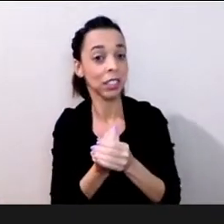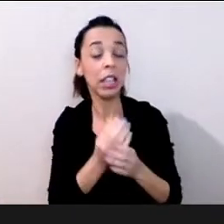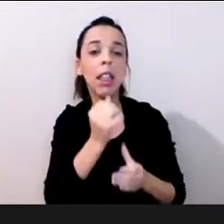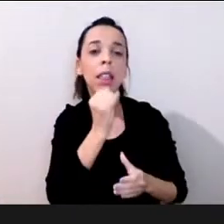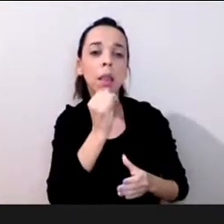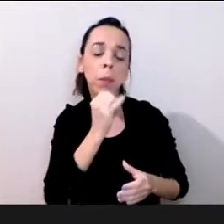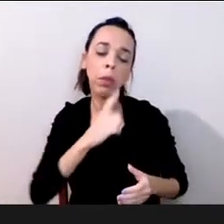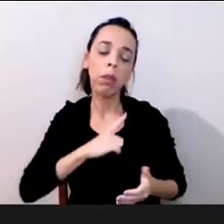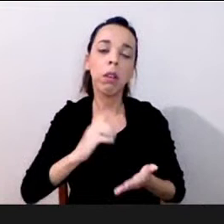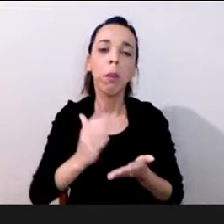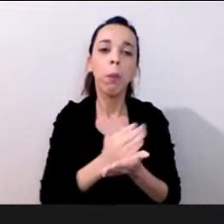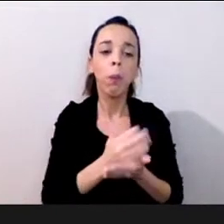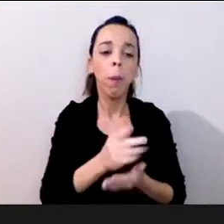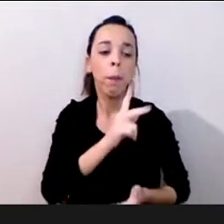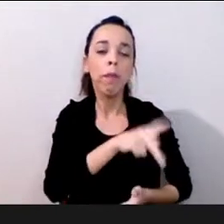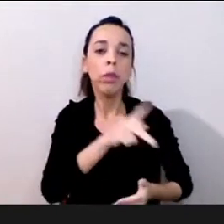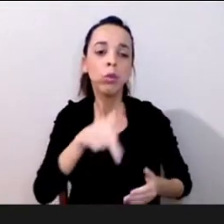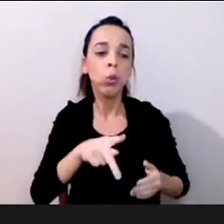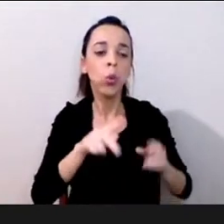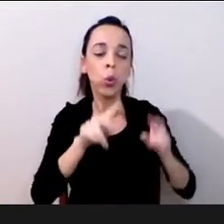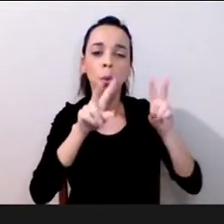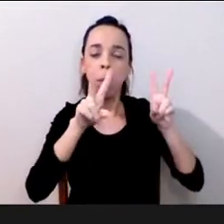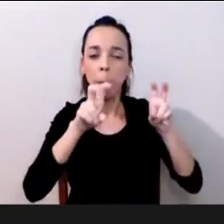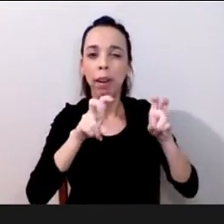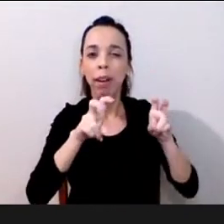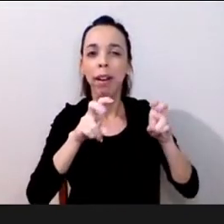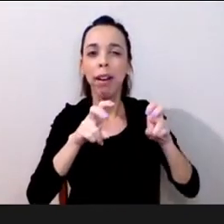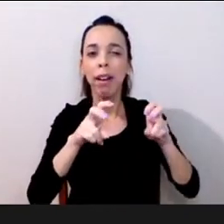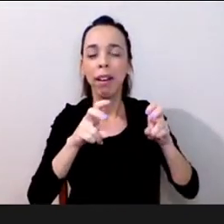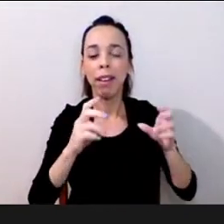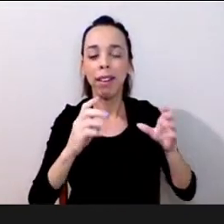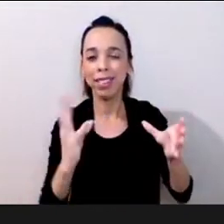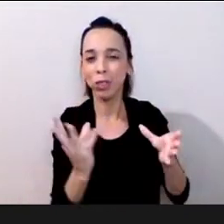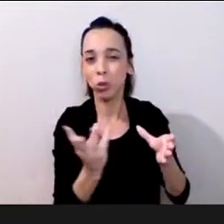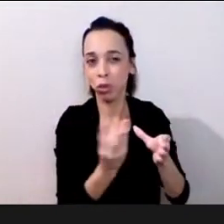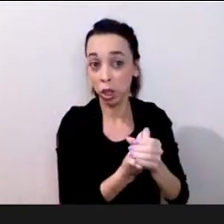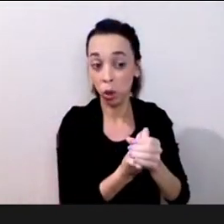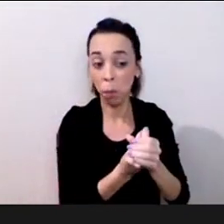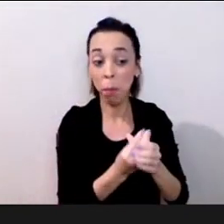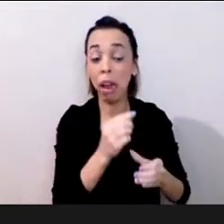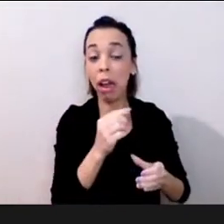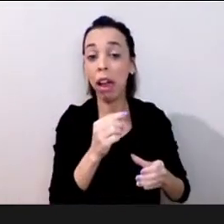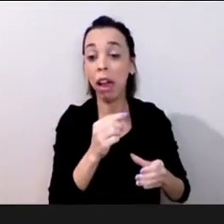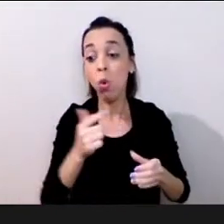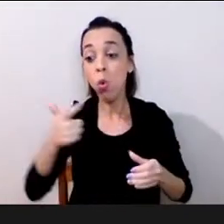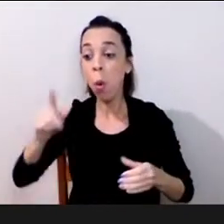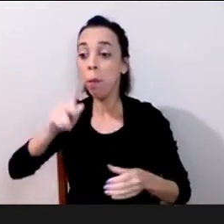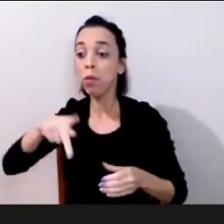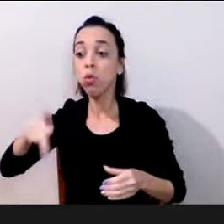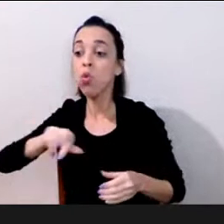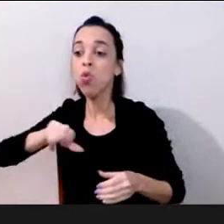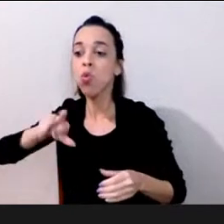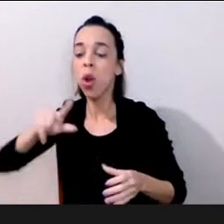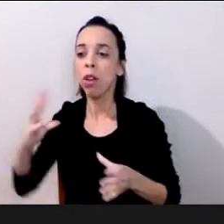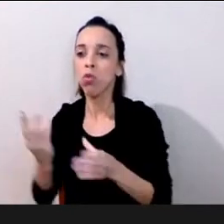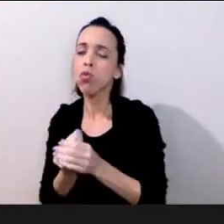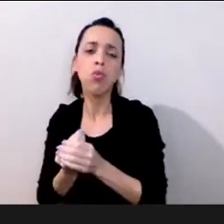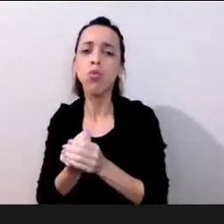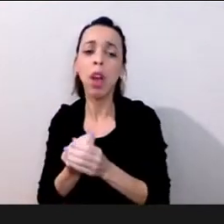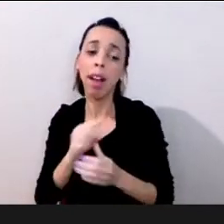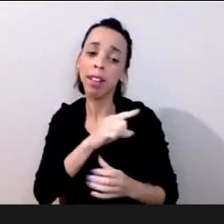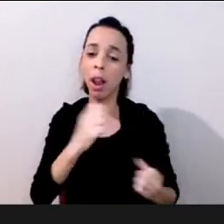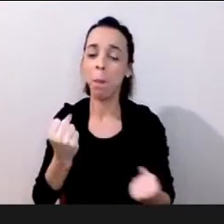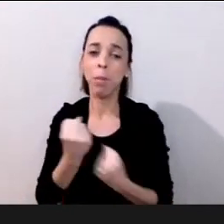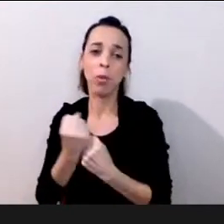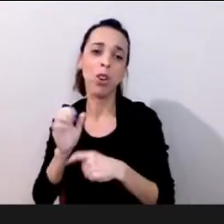porque todos os professores são de inclusão não é portanto não é não posso dizer que é que ele é de inclusão ou não é de inclusão portanto em Portugal nós